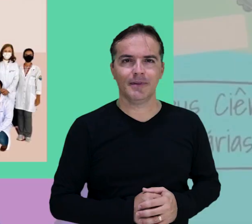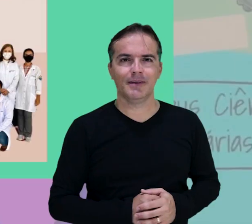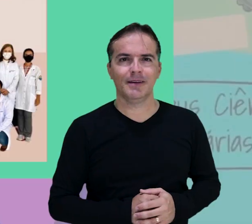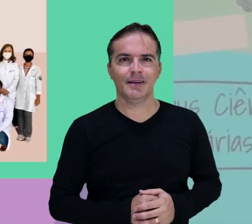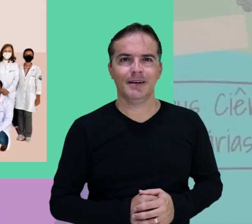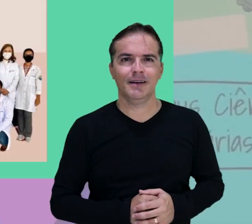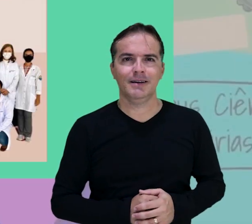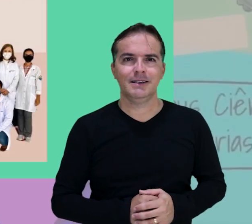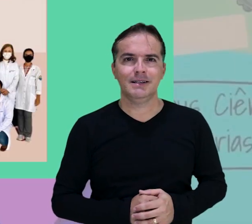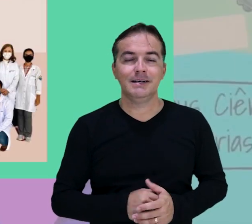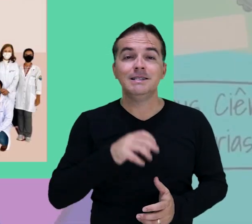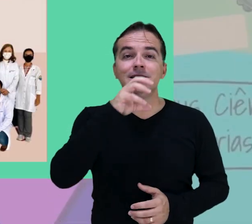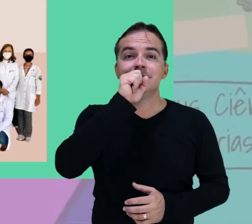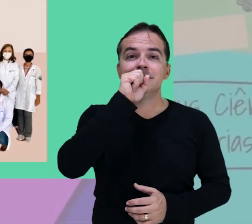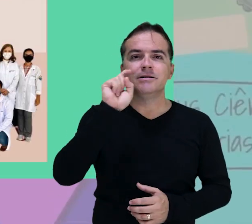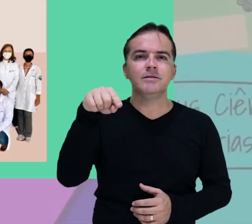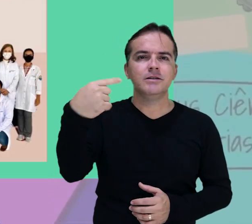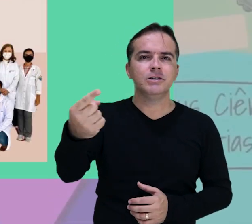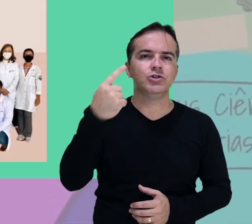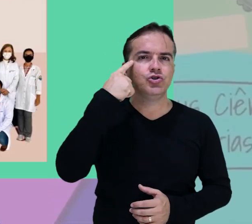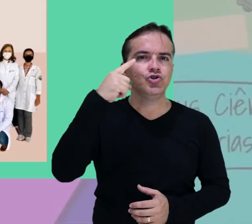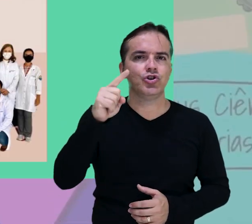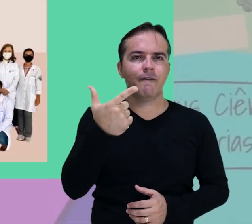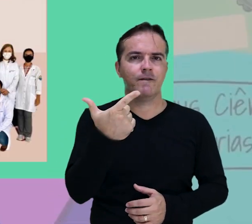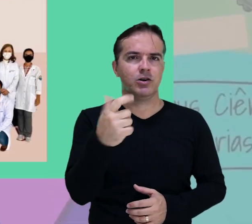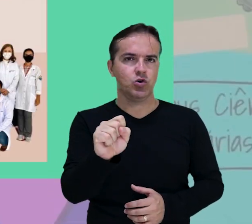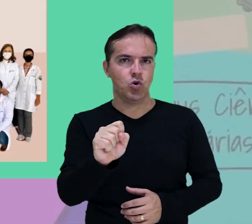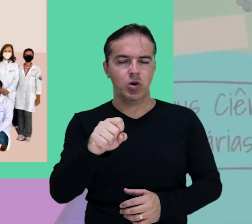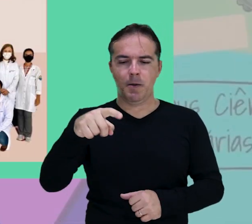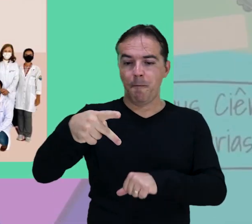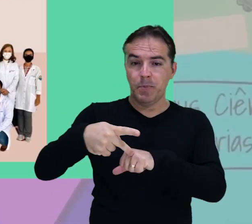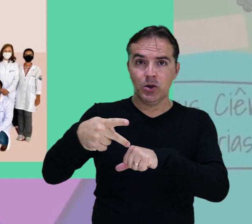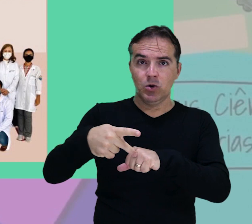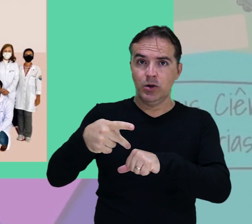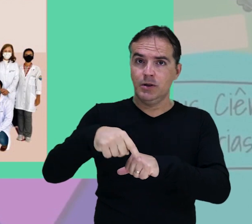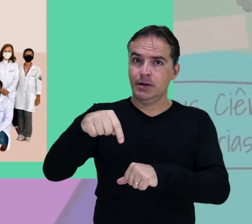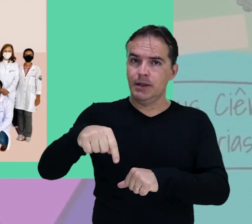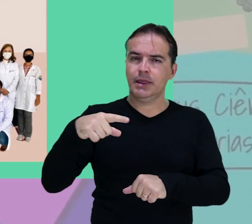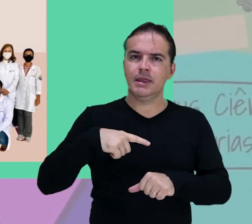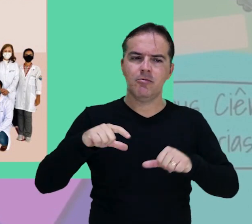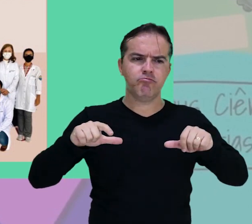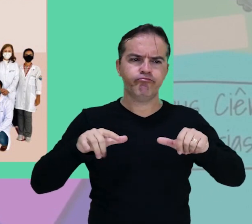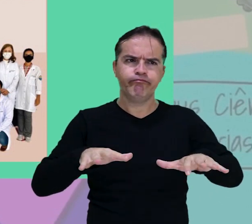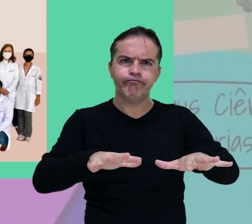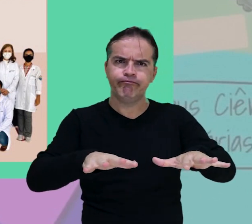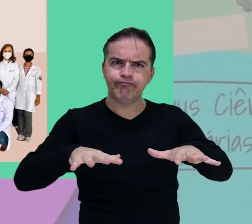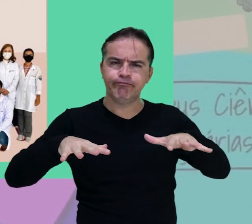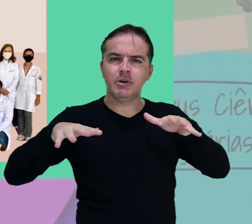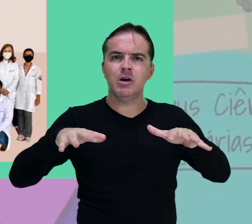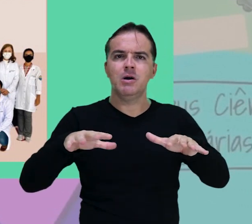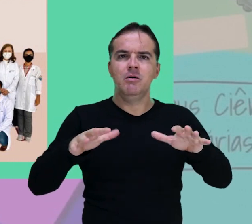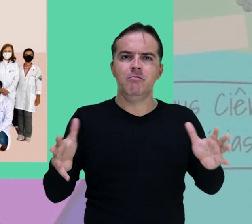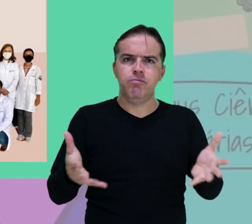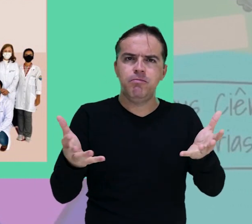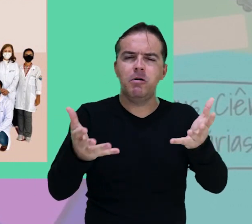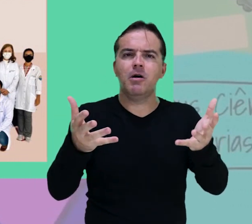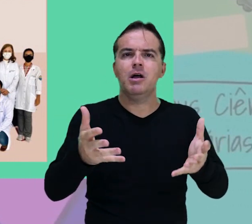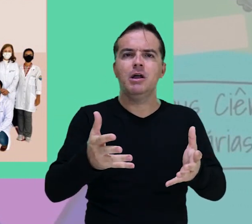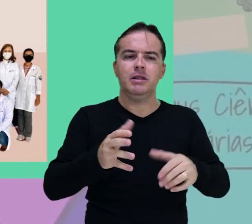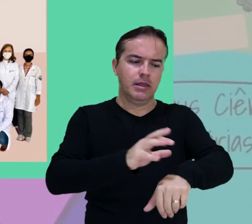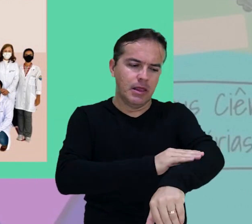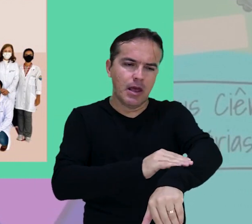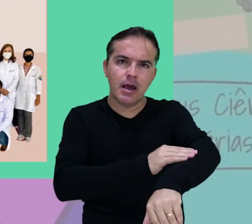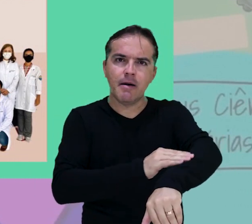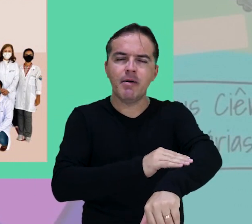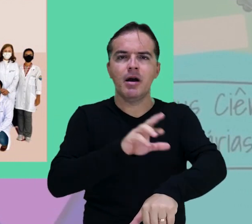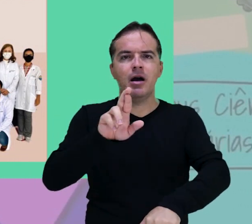No sábado, dia 28, acontece em Petrolina o mutirão dermatológico de ranceníase Os atendimentos